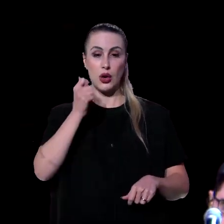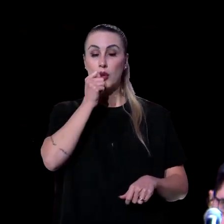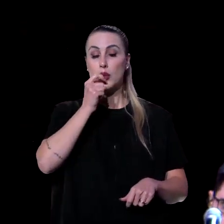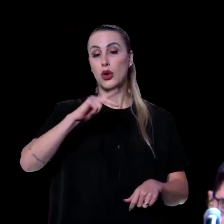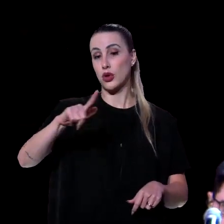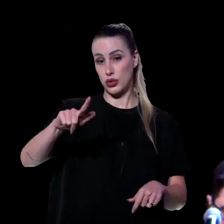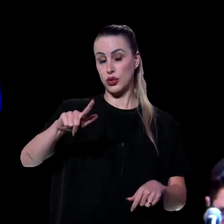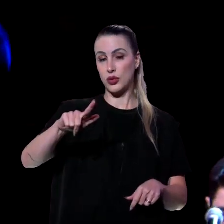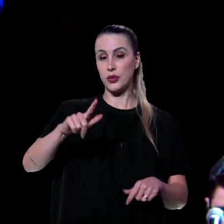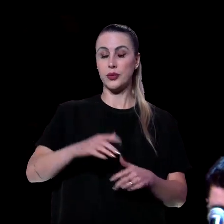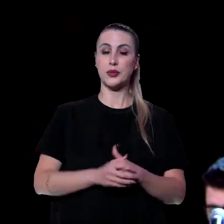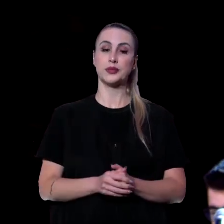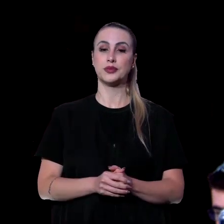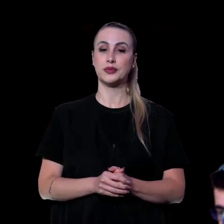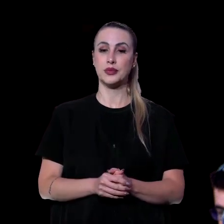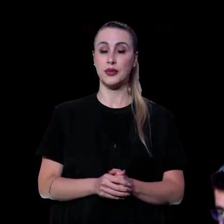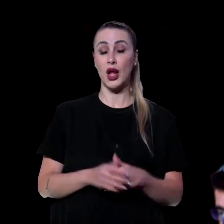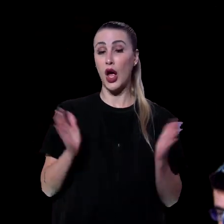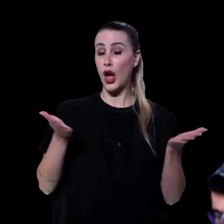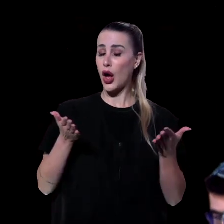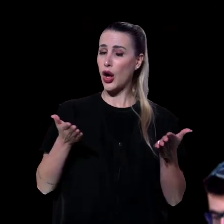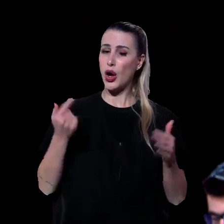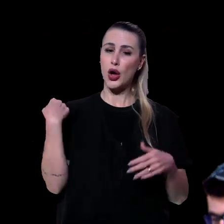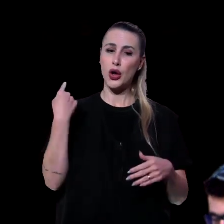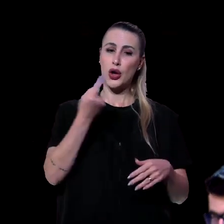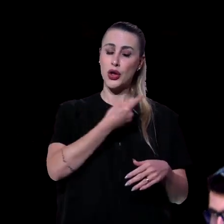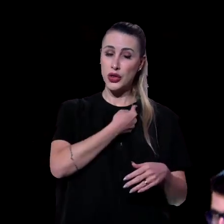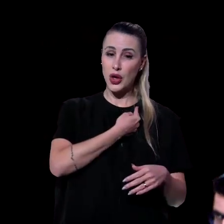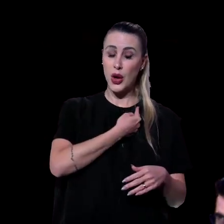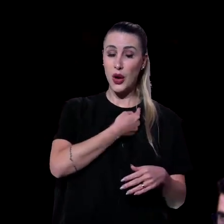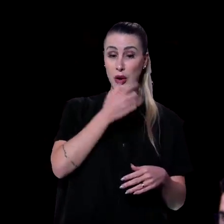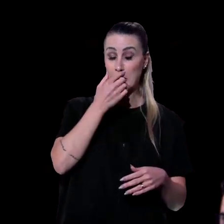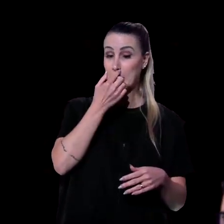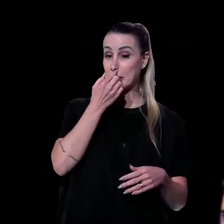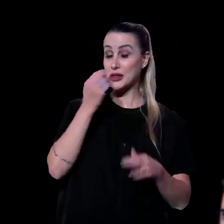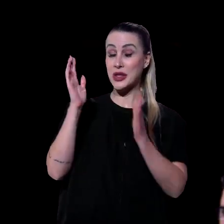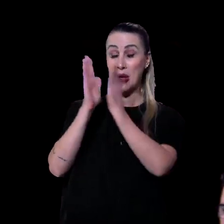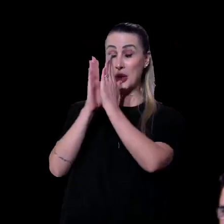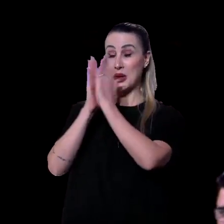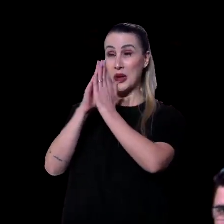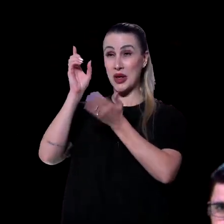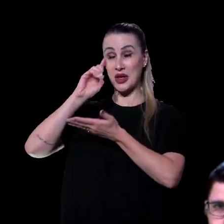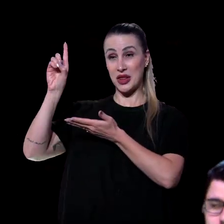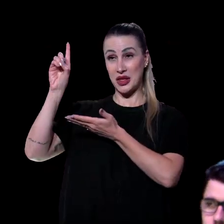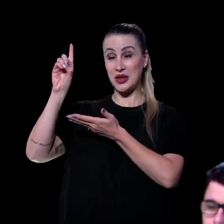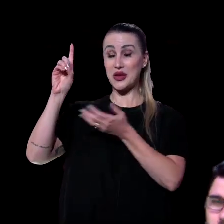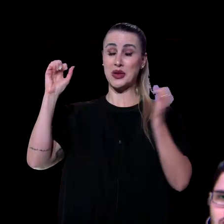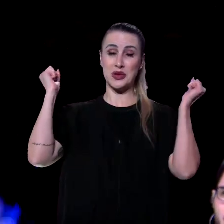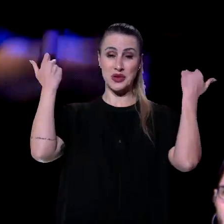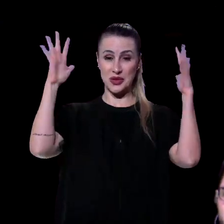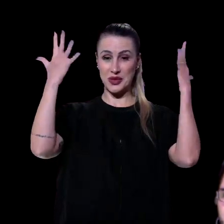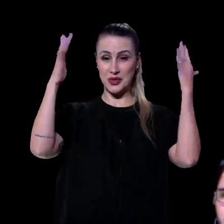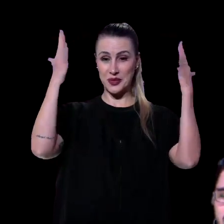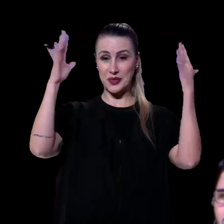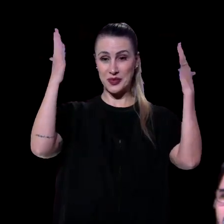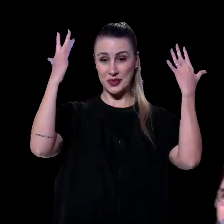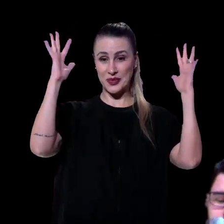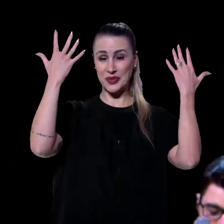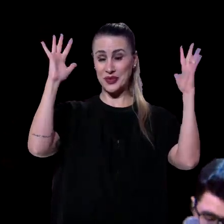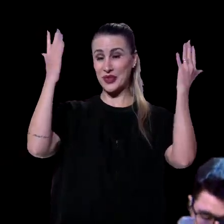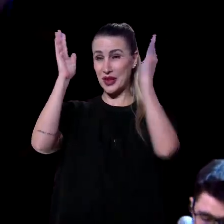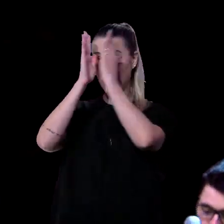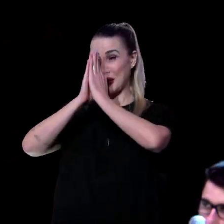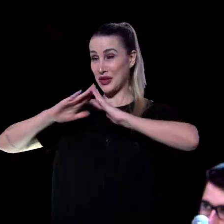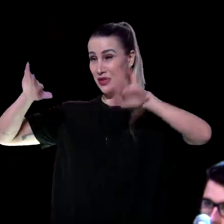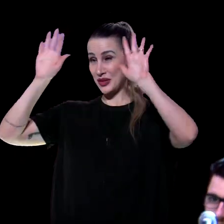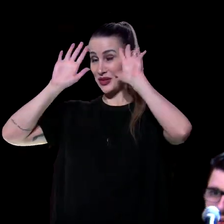ajudar também. Tá bom? A gente vai continuar adorando a Deus. Você pode aplaudir mais uma vez o nosso Jesus aqui? Glória a Deus. Vamos adorar o nosso Deus